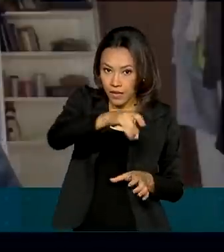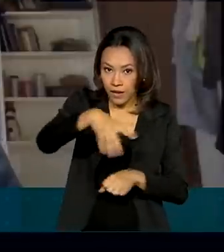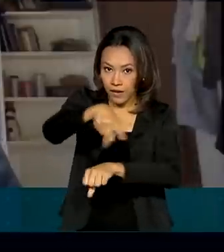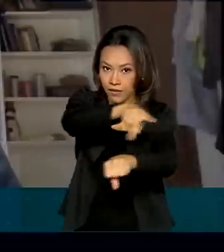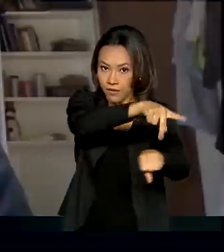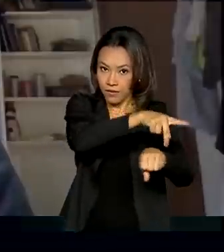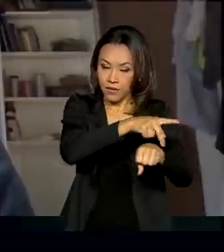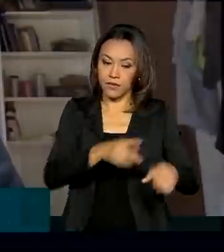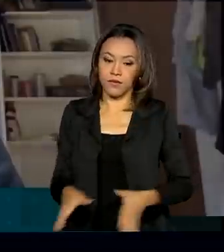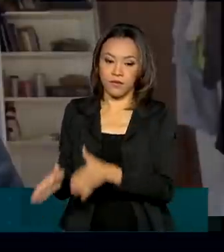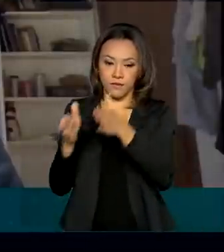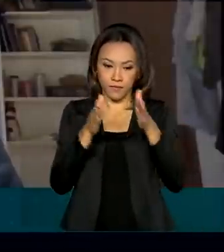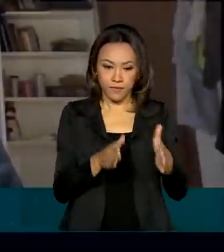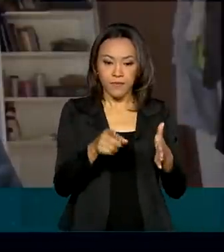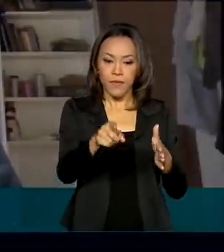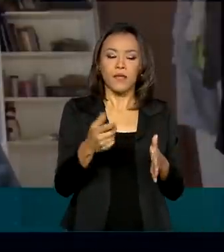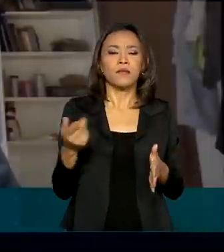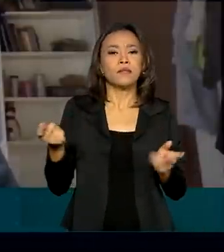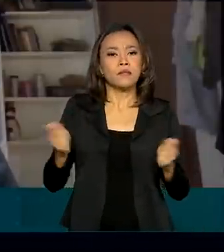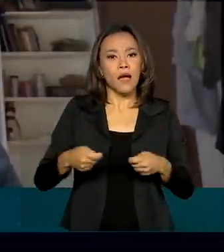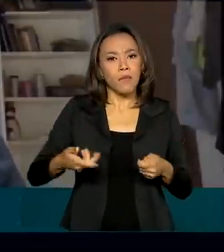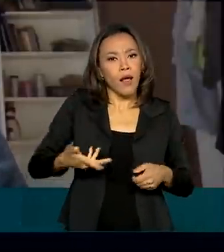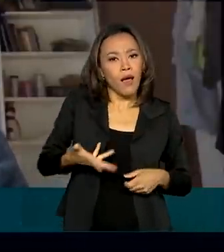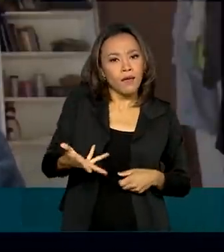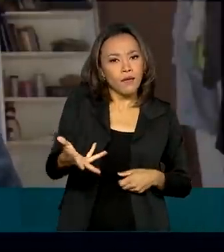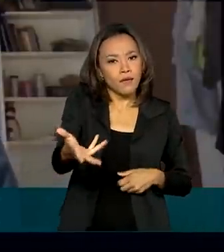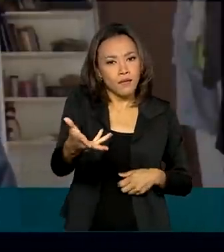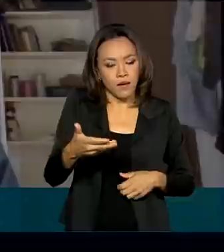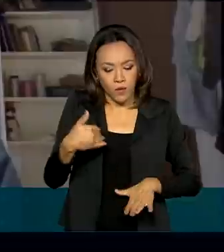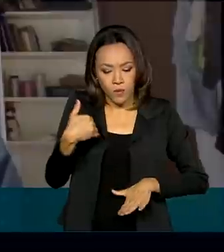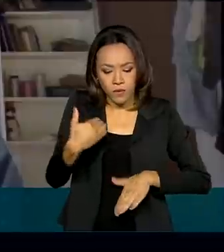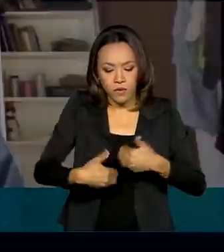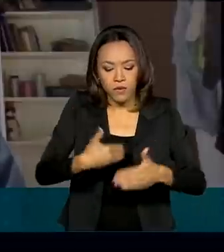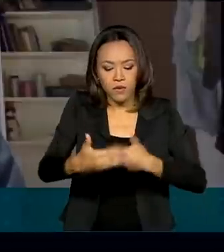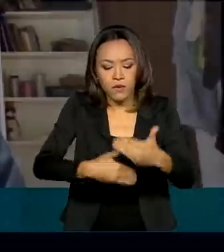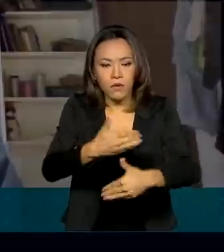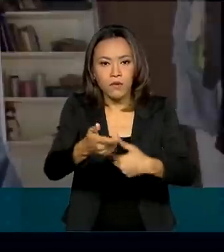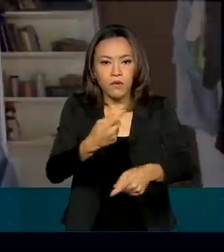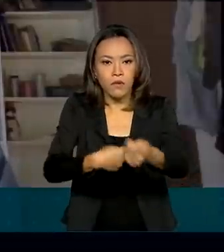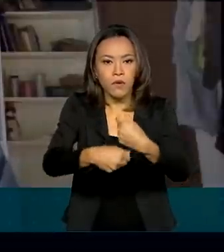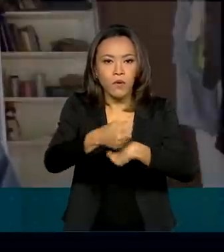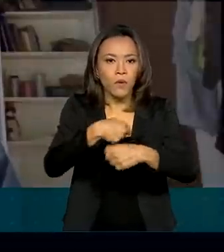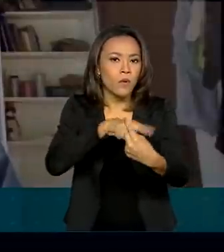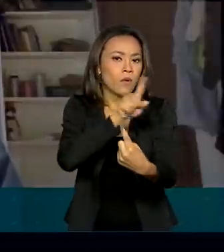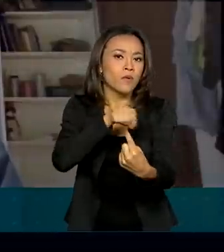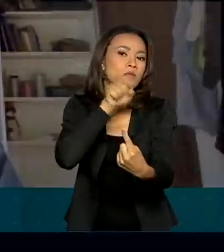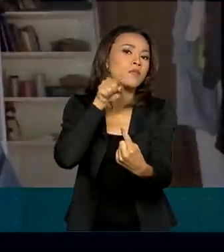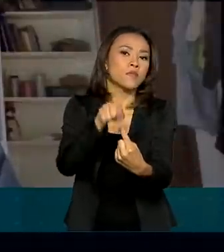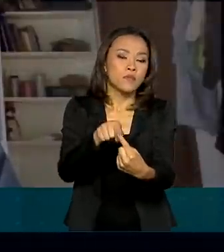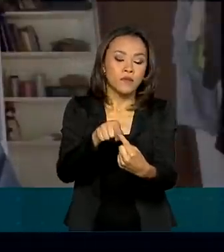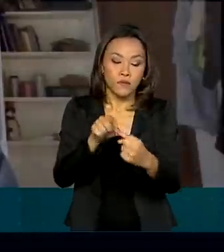Você tem como acelerar o crescimento econômico justamente estimulando essas